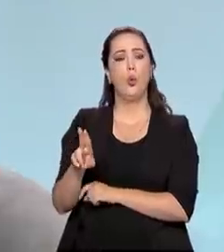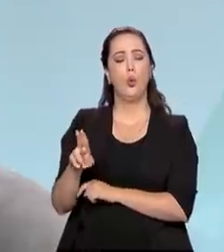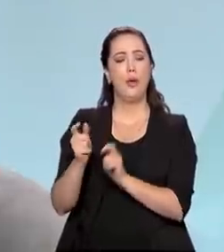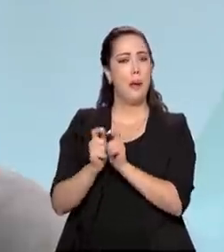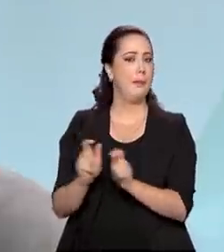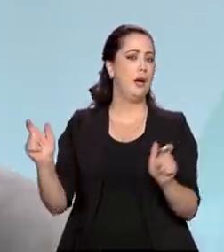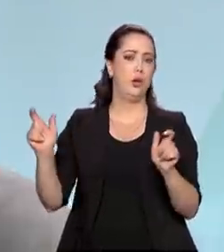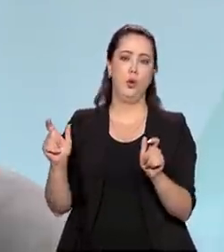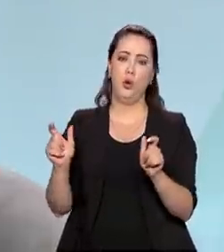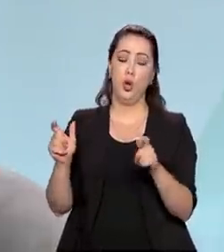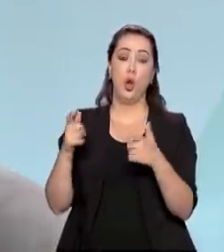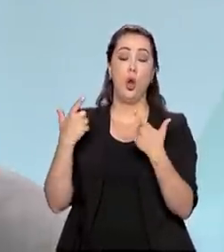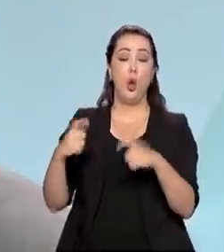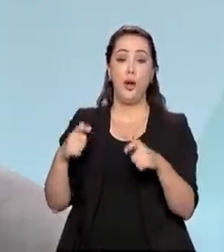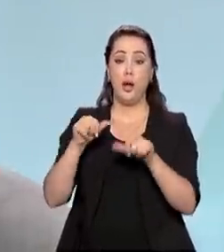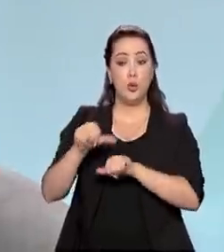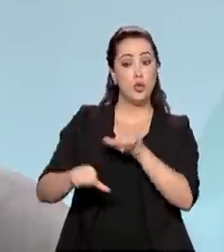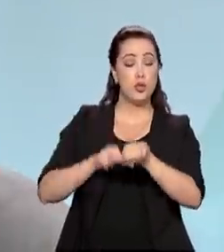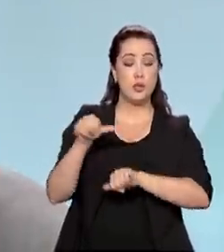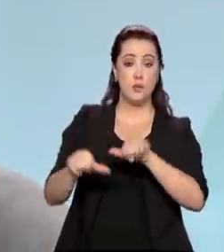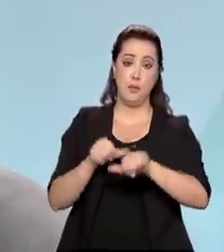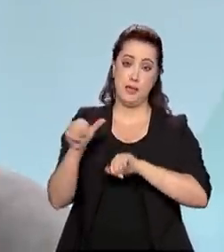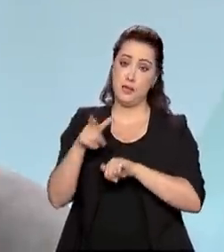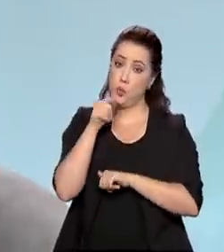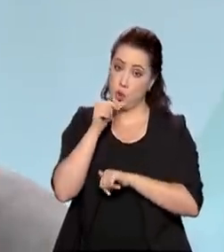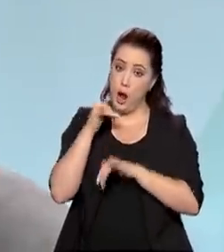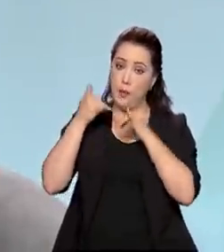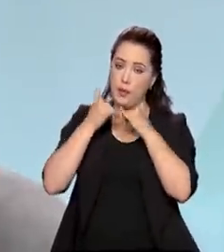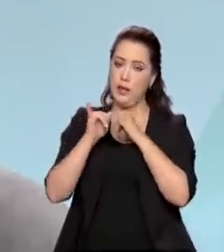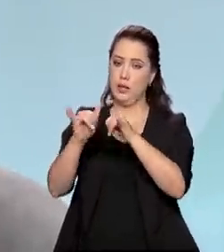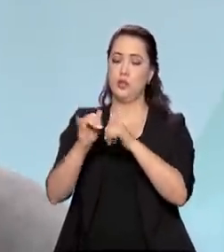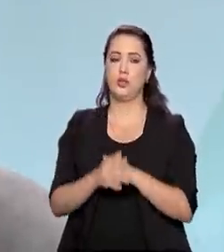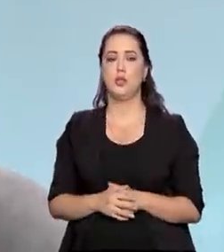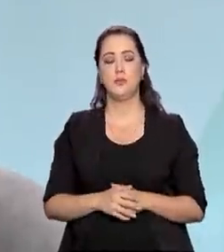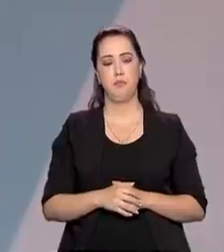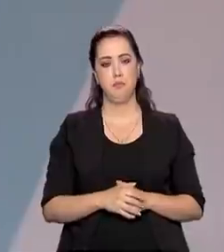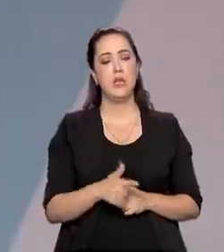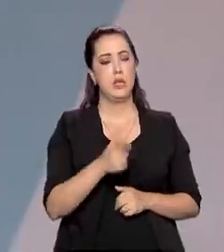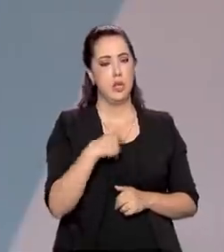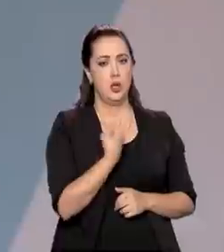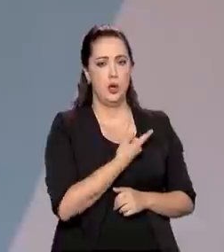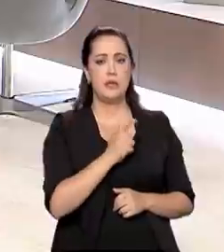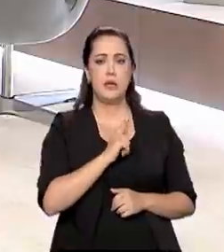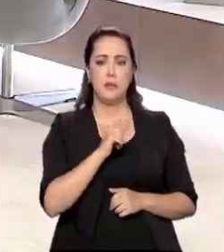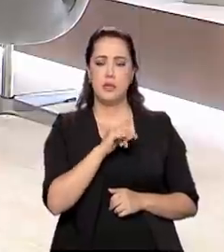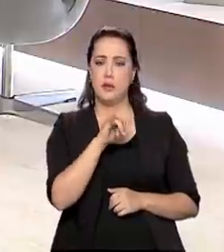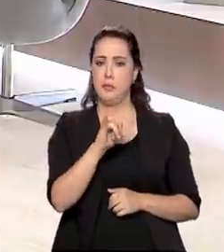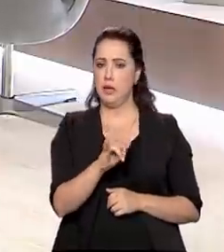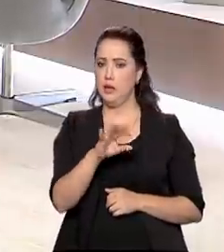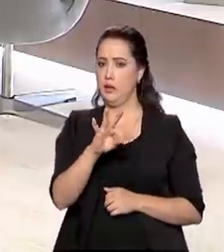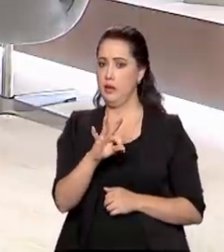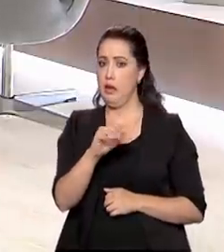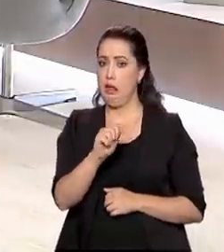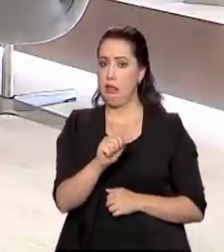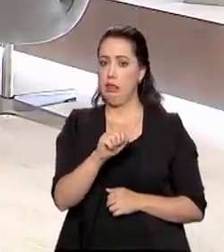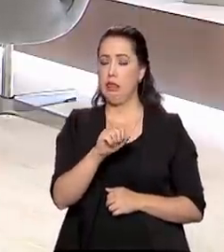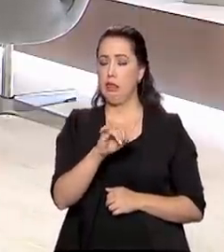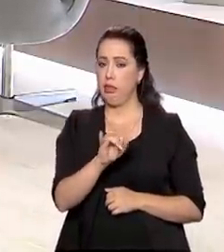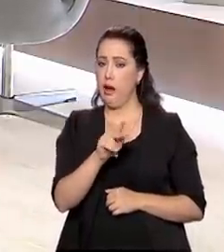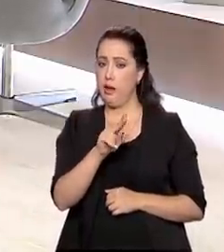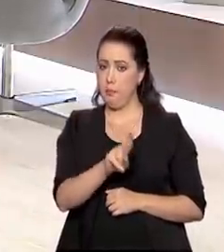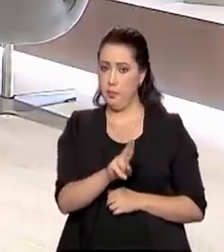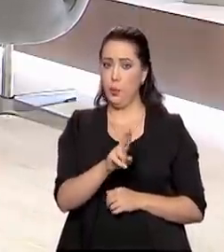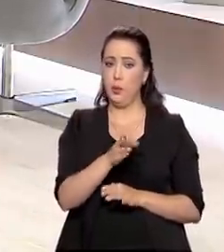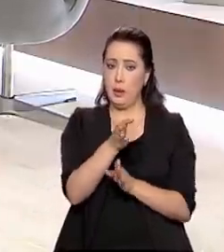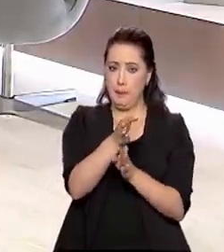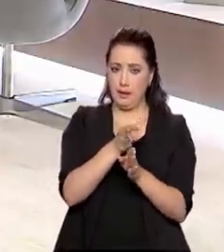usina totalmente brasileira. Tem Itaipu, mas Itaipu é metade brasileira, metade Paraguai. Então, Belo Monte é o caso